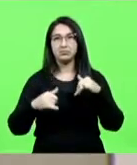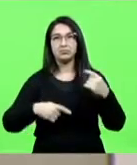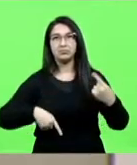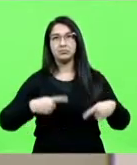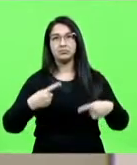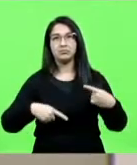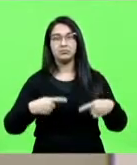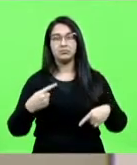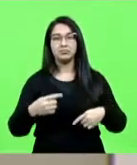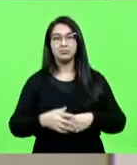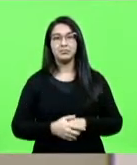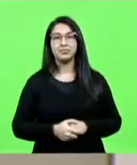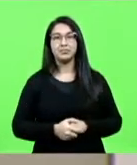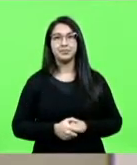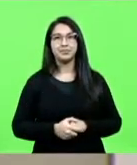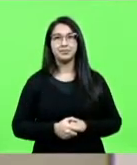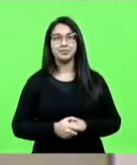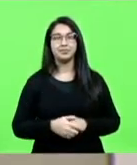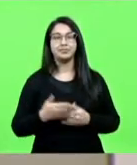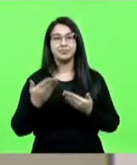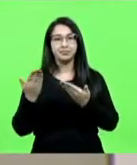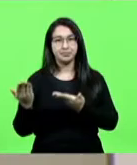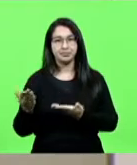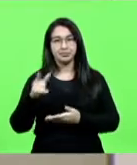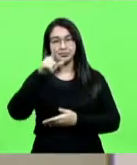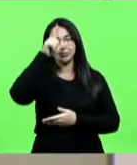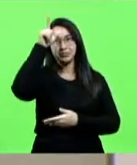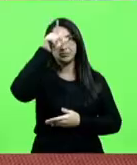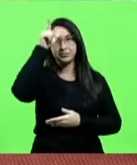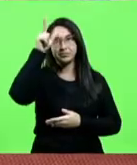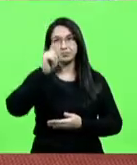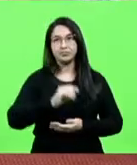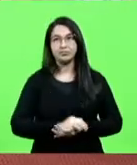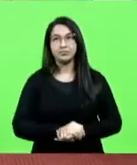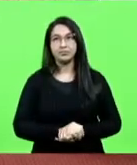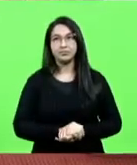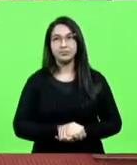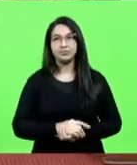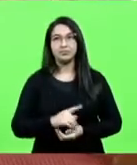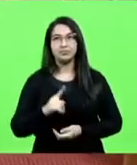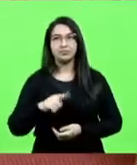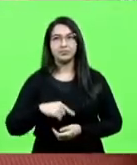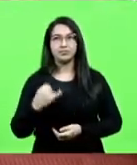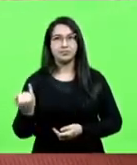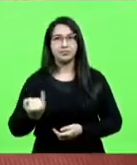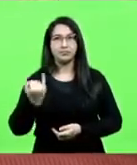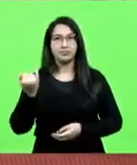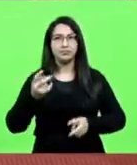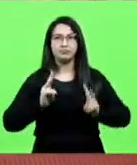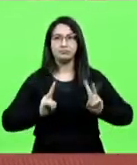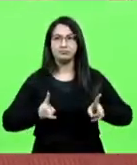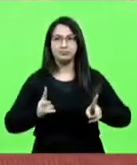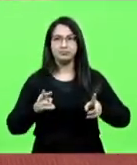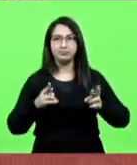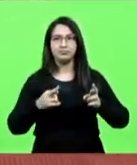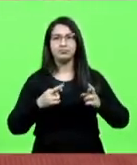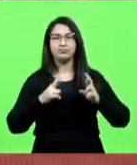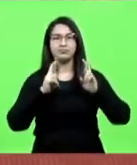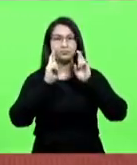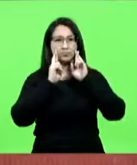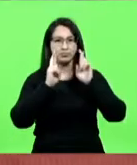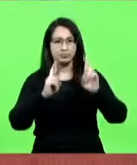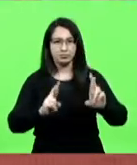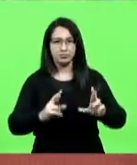Com a palavra, o autor, deputado Sargento Lima. Presidente, é muito importante que sempre haja o respeito entre os poderes,